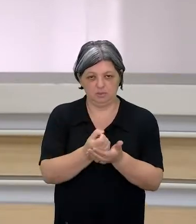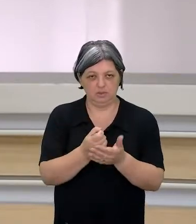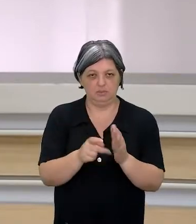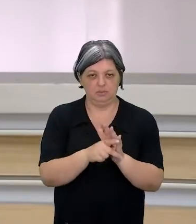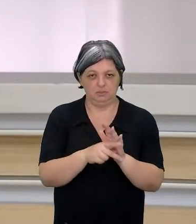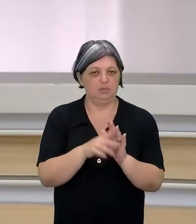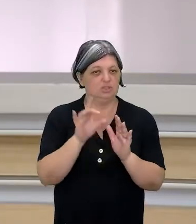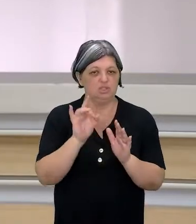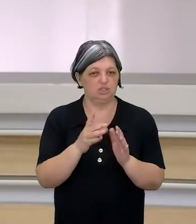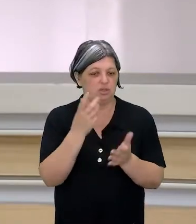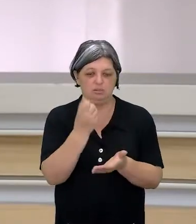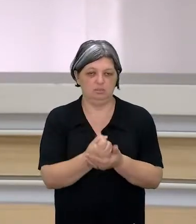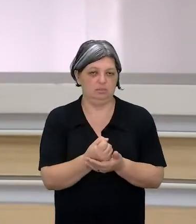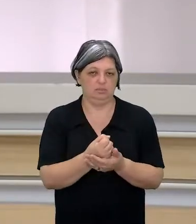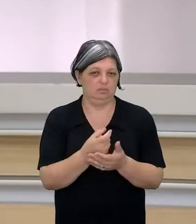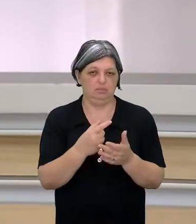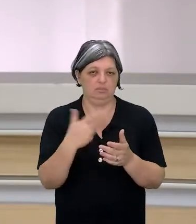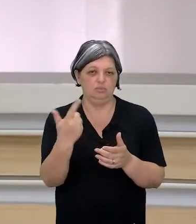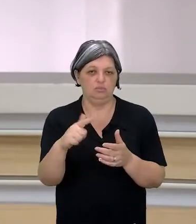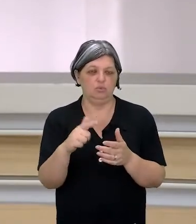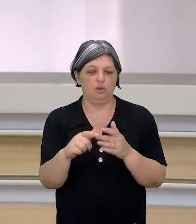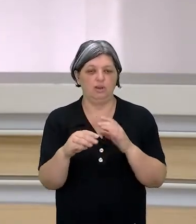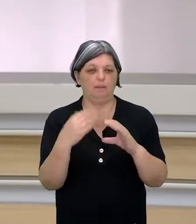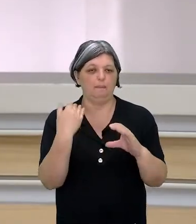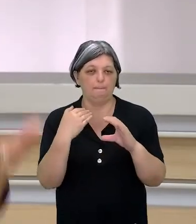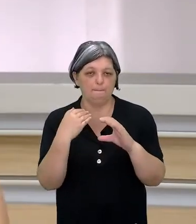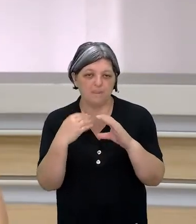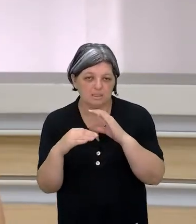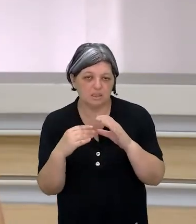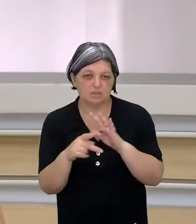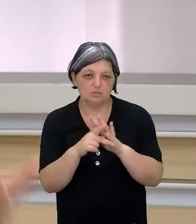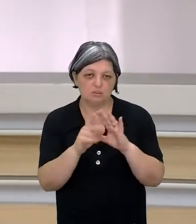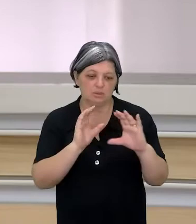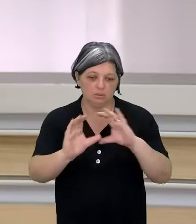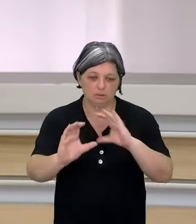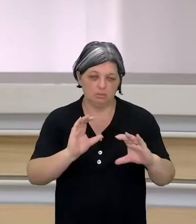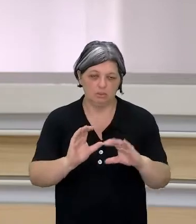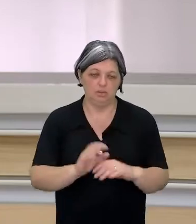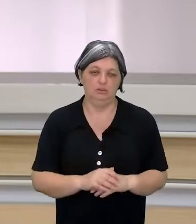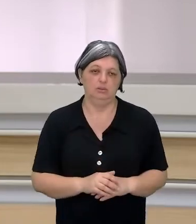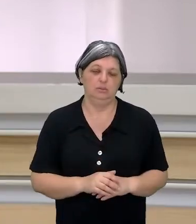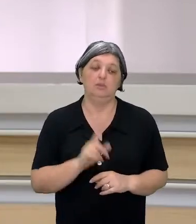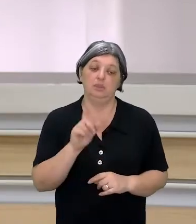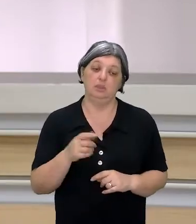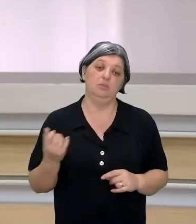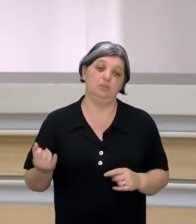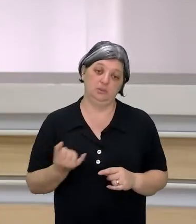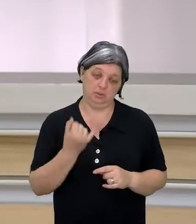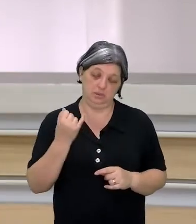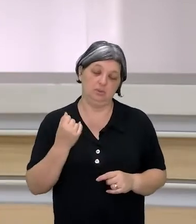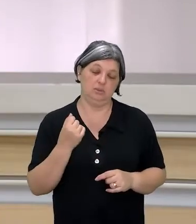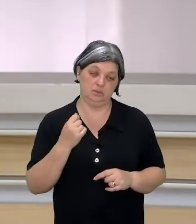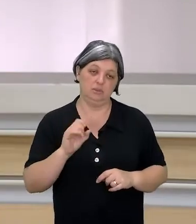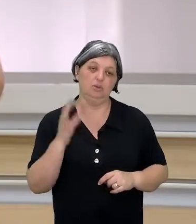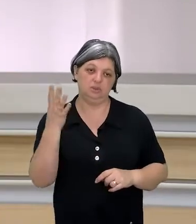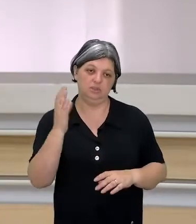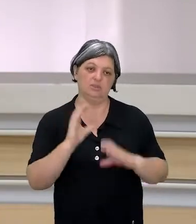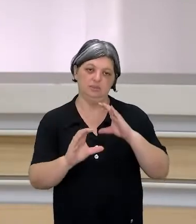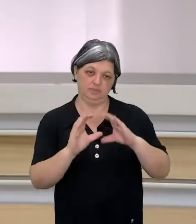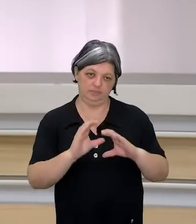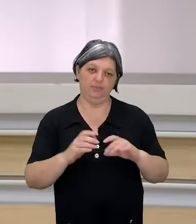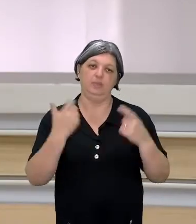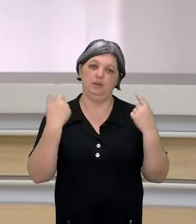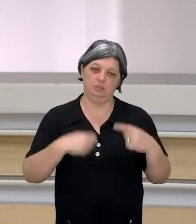ser um arquivo de vídeo, ele não seria uma mensagem. Então, isso é uma coisa muito importante para que qualquer comunicação aconteça. ela precisa